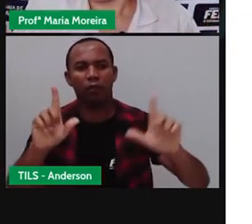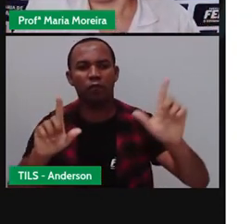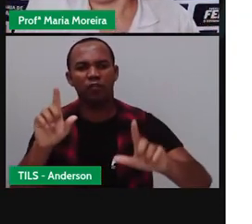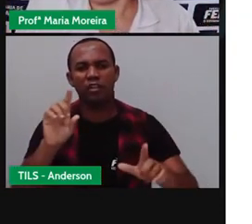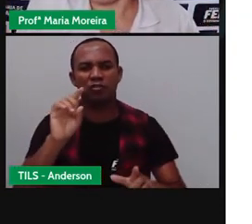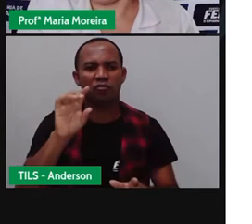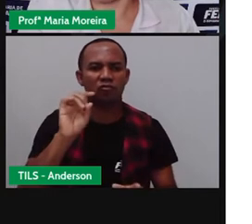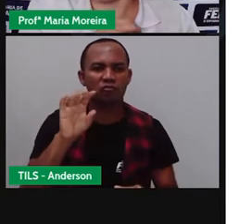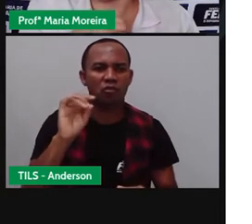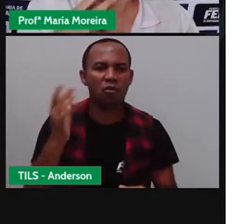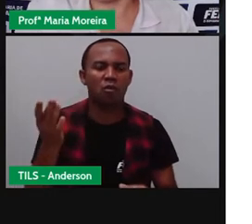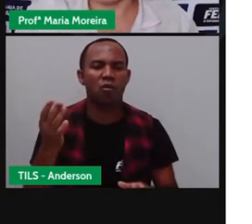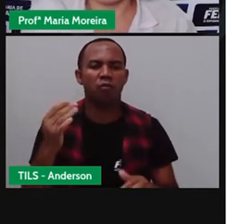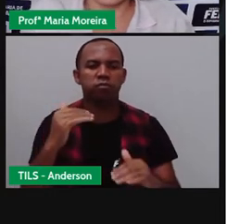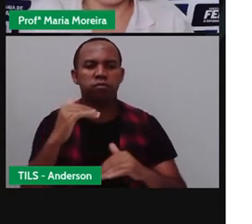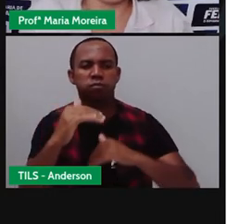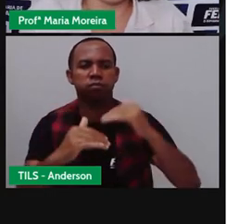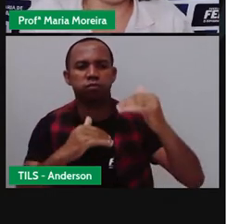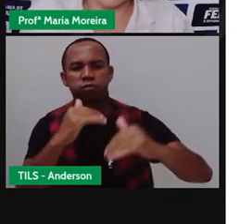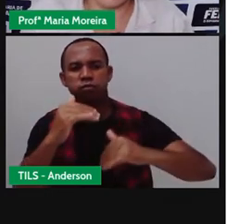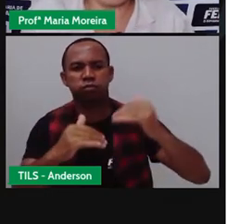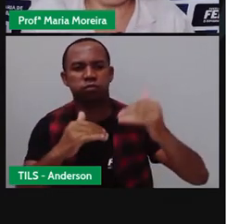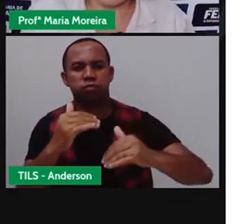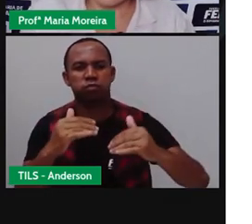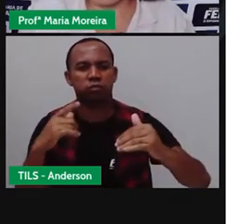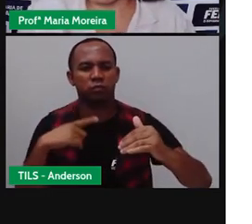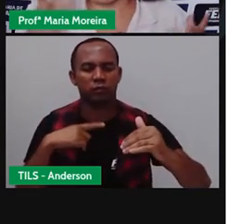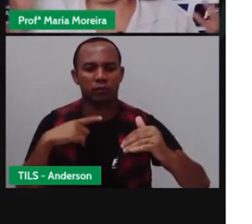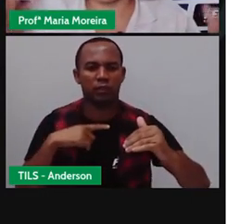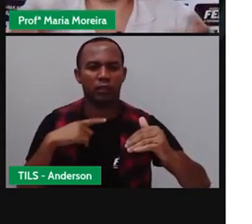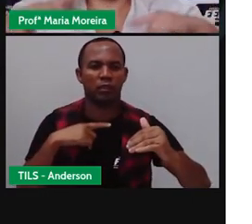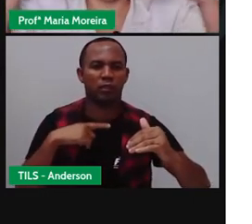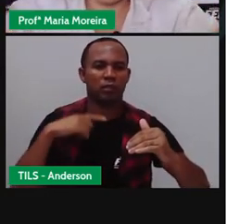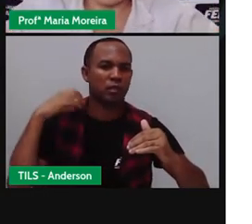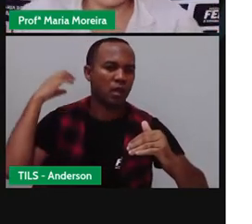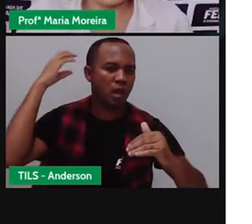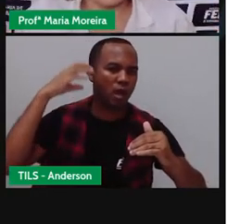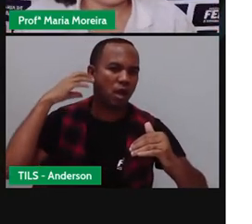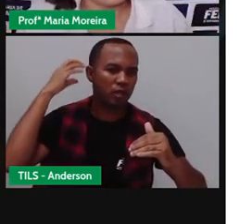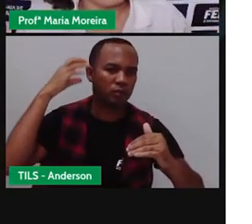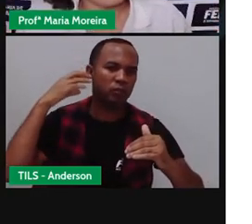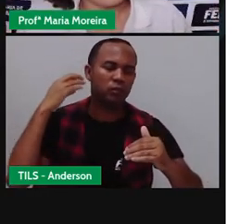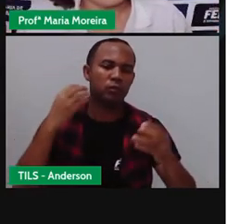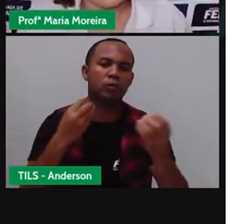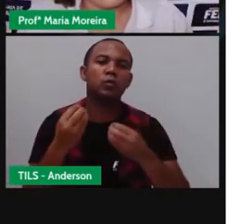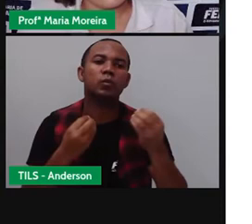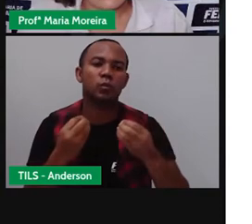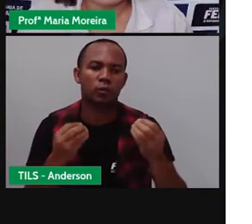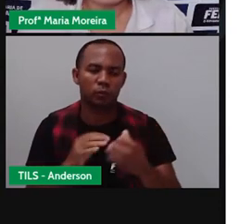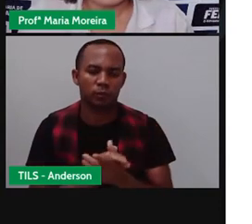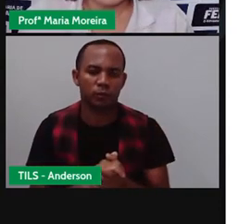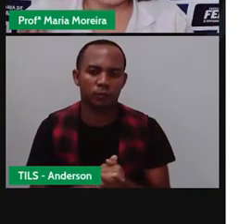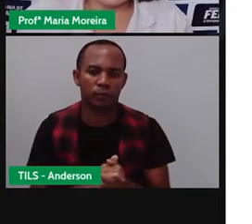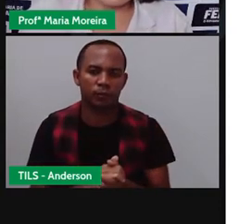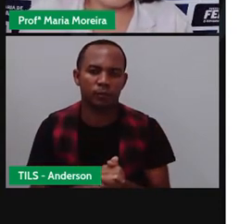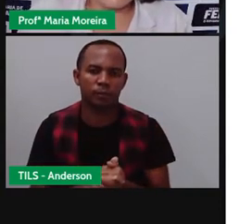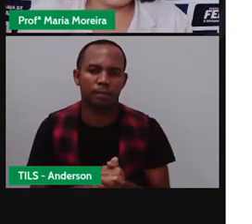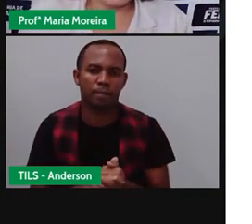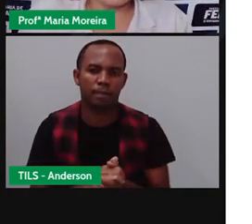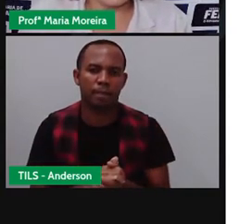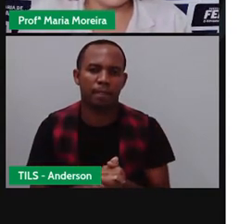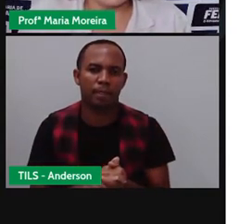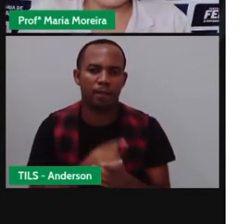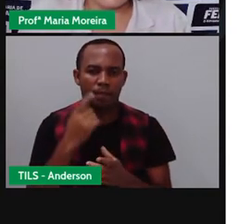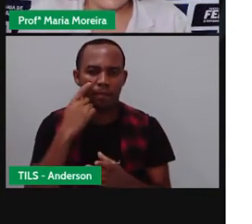evolução aí do que a gente tem do rádio? E aí fica essa grande interrogação aí na cabeça da gente, tá? Nessa